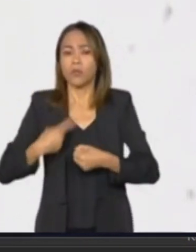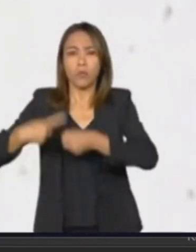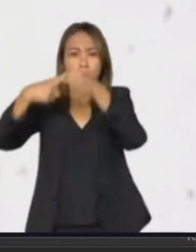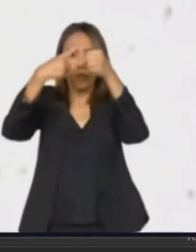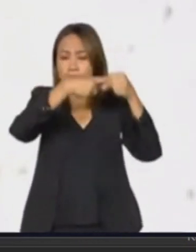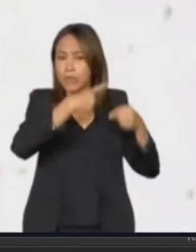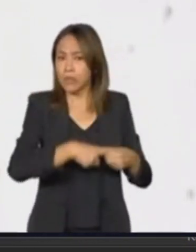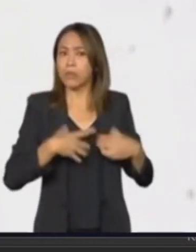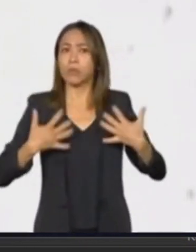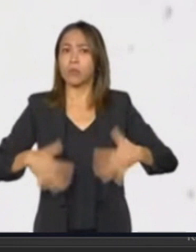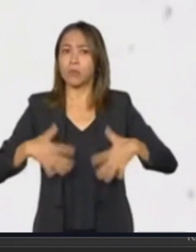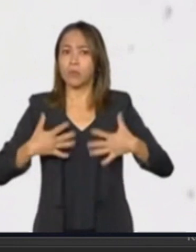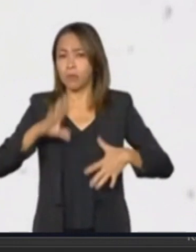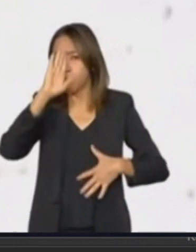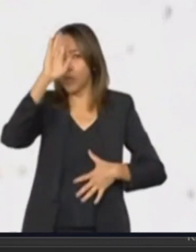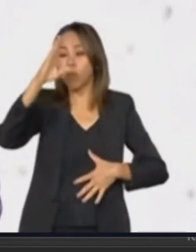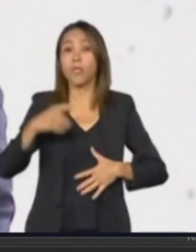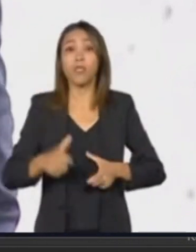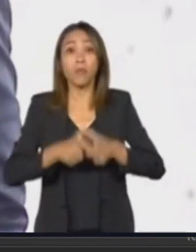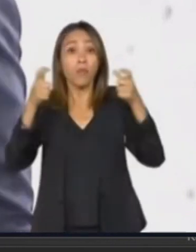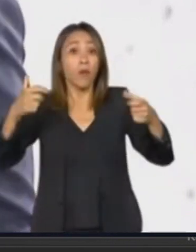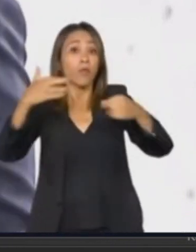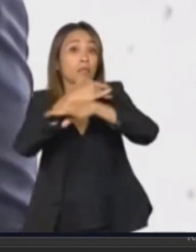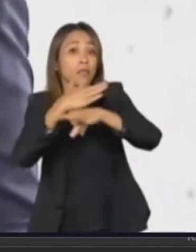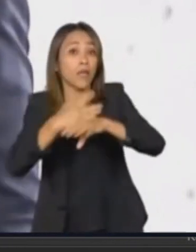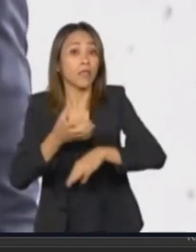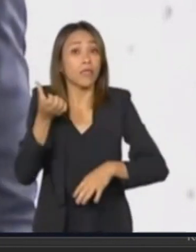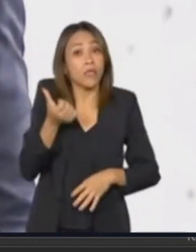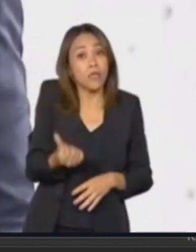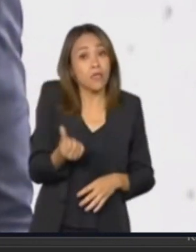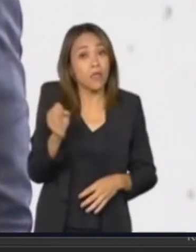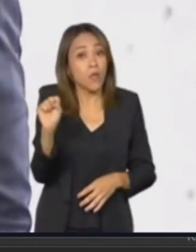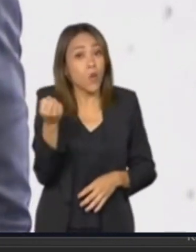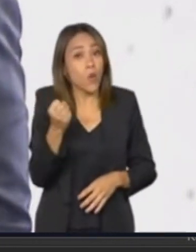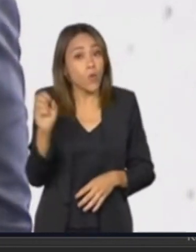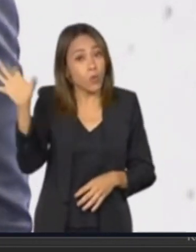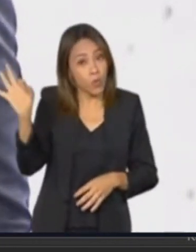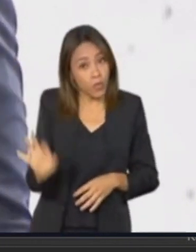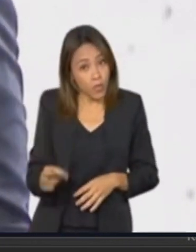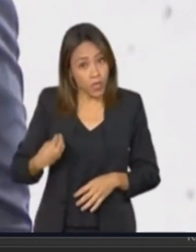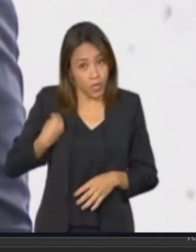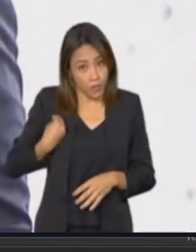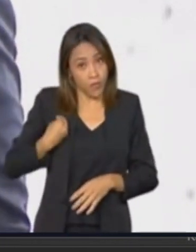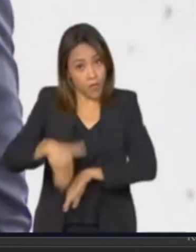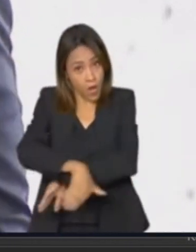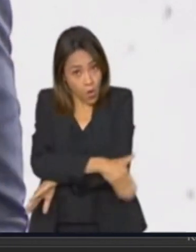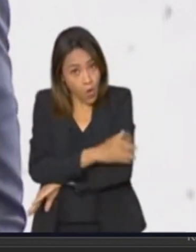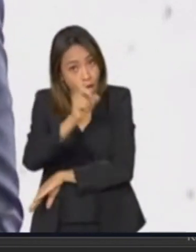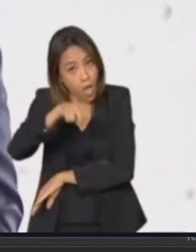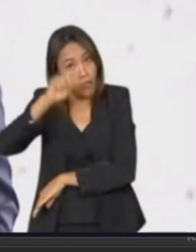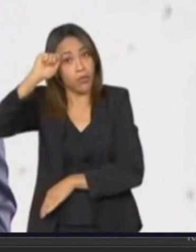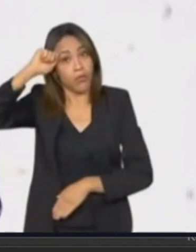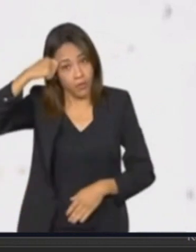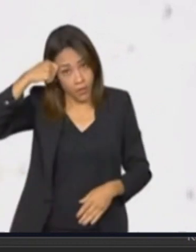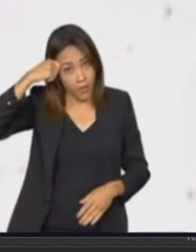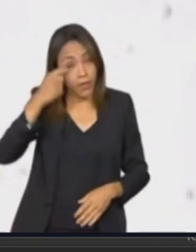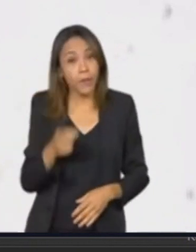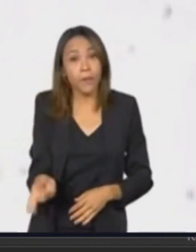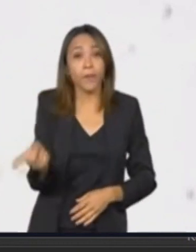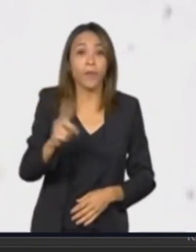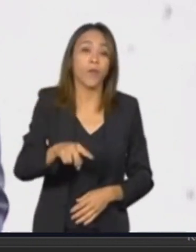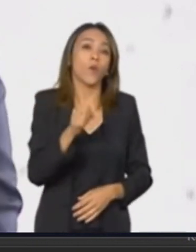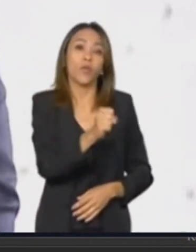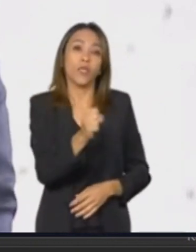principalmente nos maiores grandes centros urbanos. 68% das pessoas em situação de rua são negras, 88